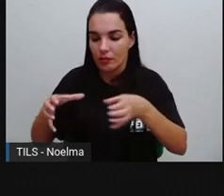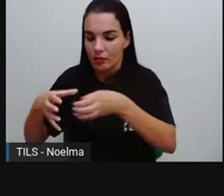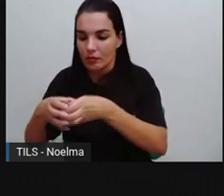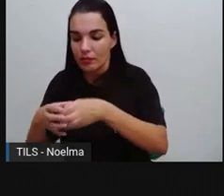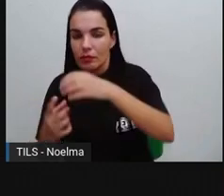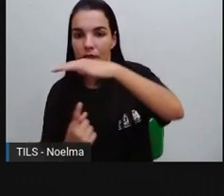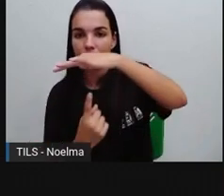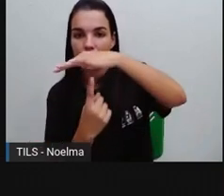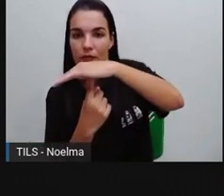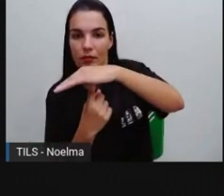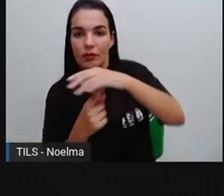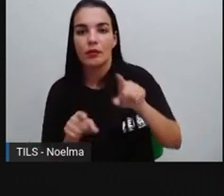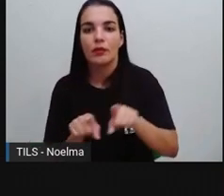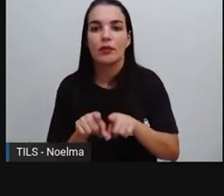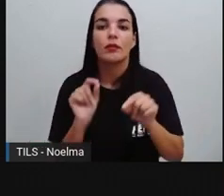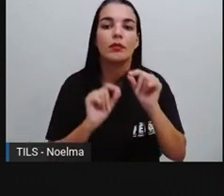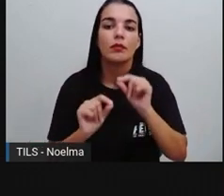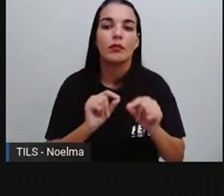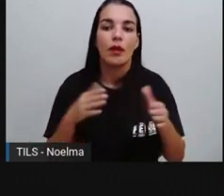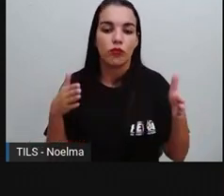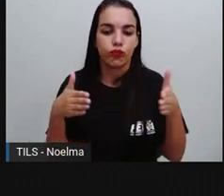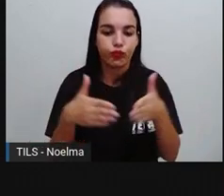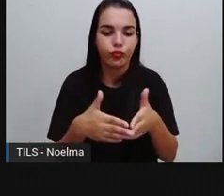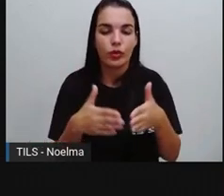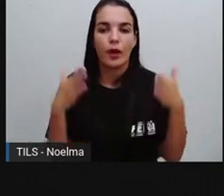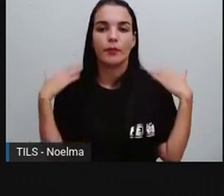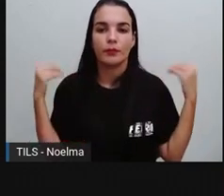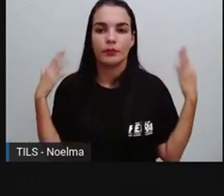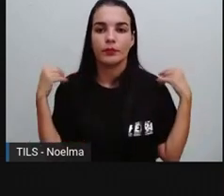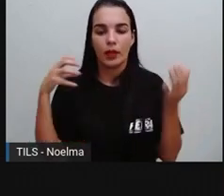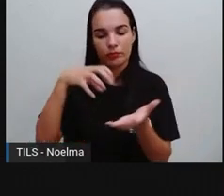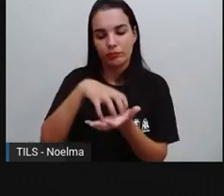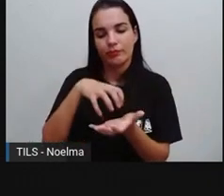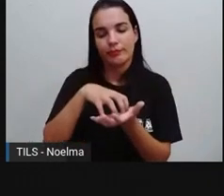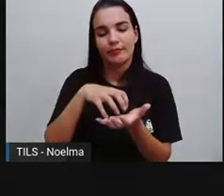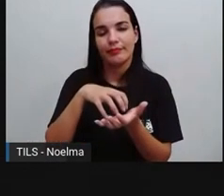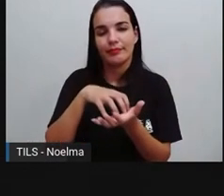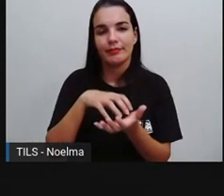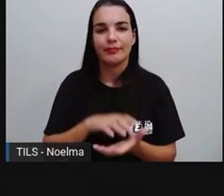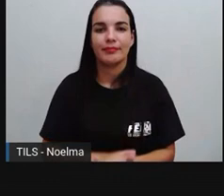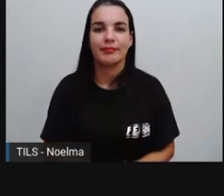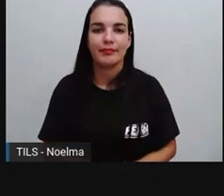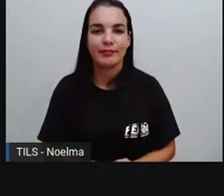Contudo, o foco do turismo continua sendo o centro histórico.